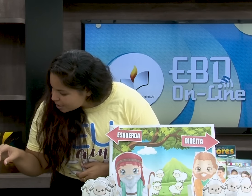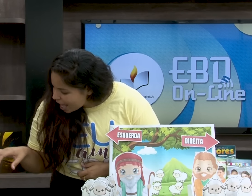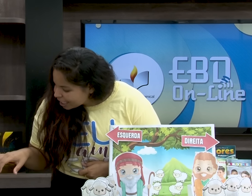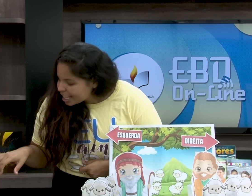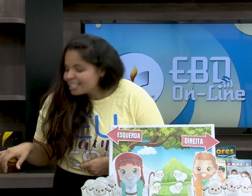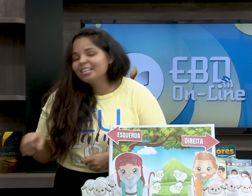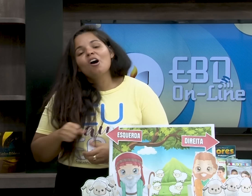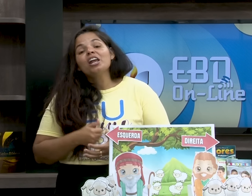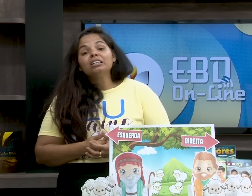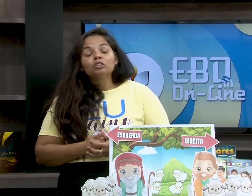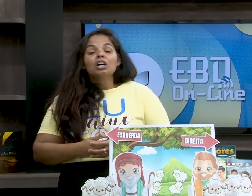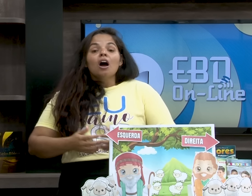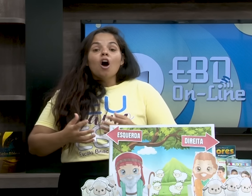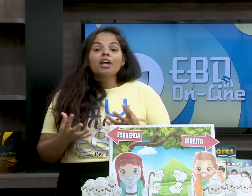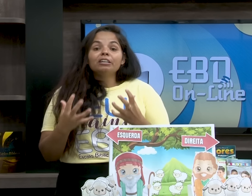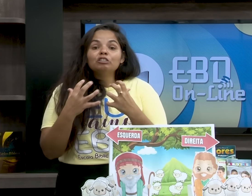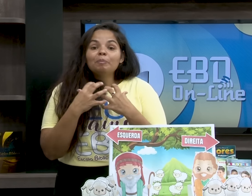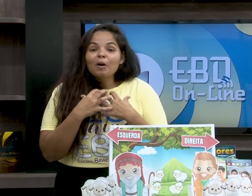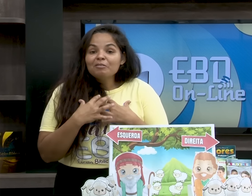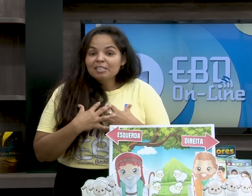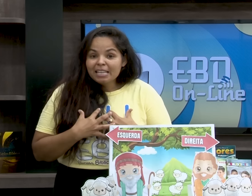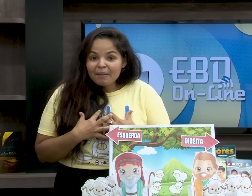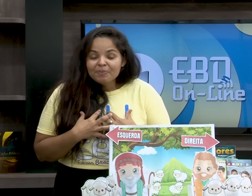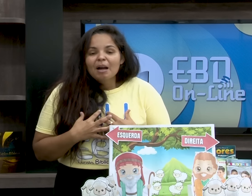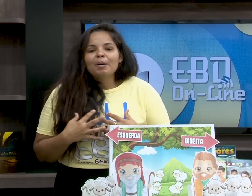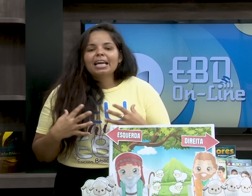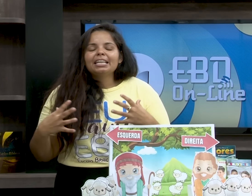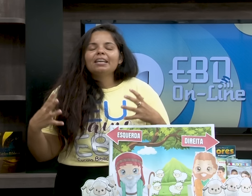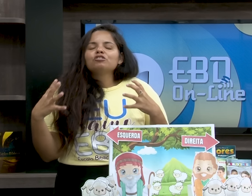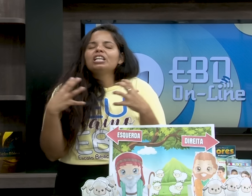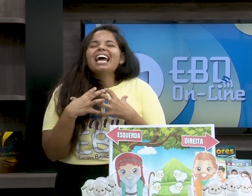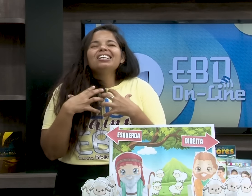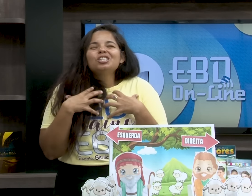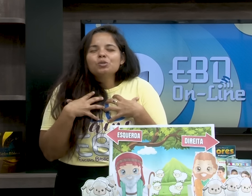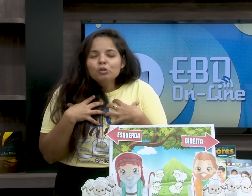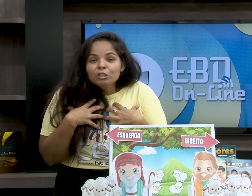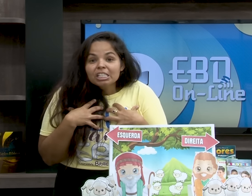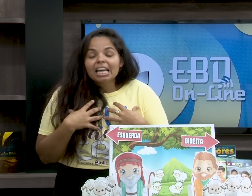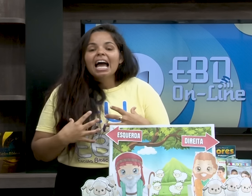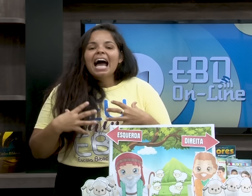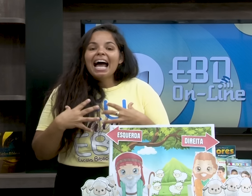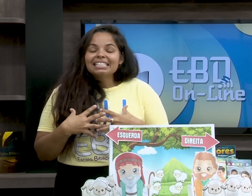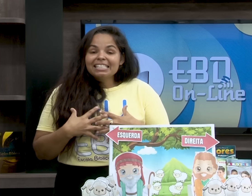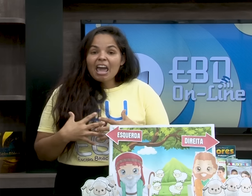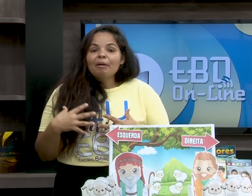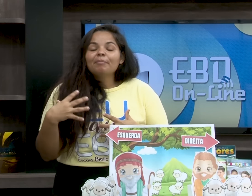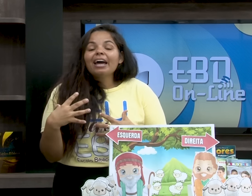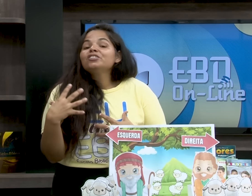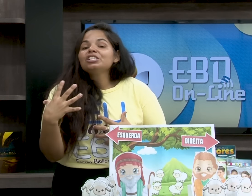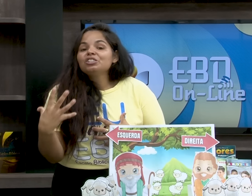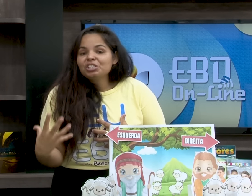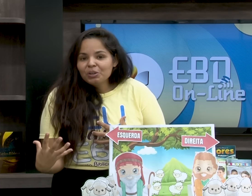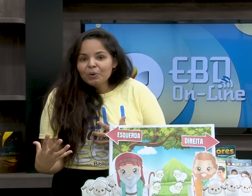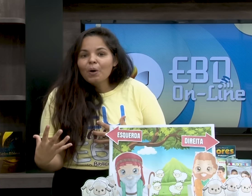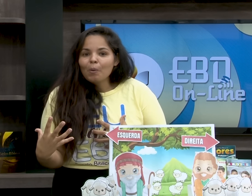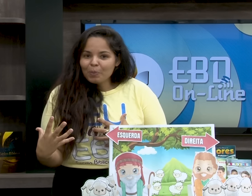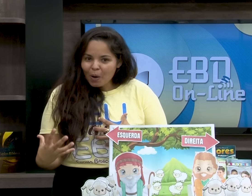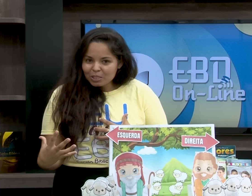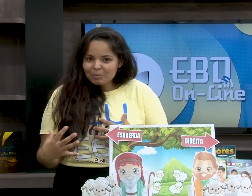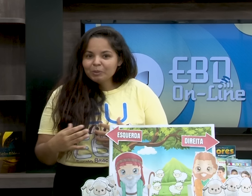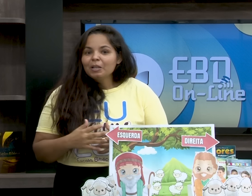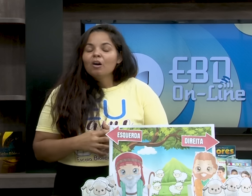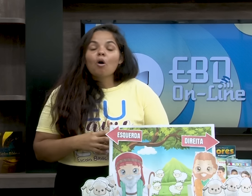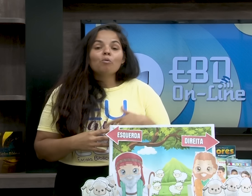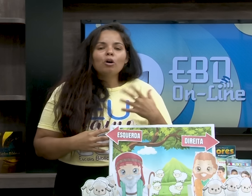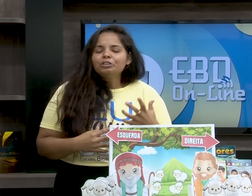com certeza, orando. Orando por você, para que Deus lhe ajude a ser mais gentil